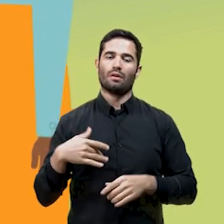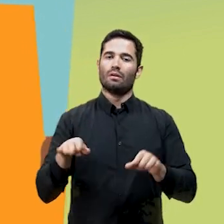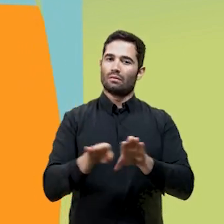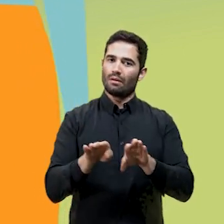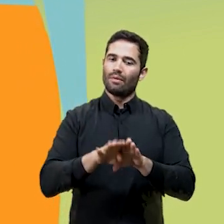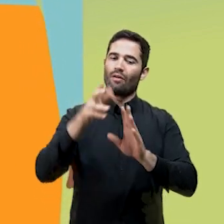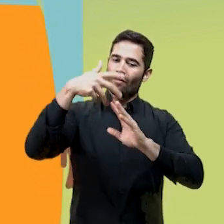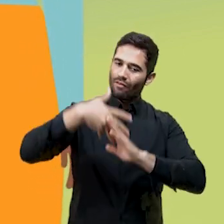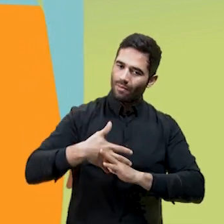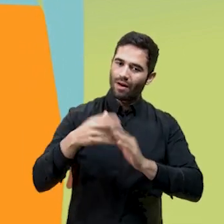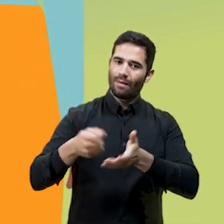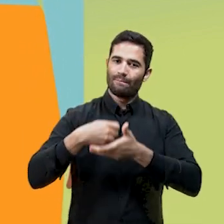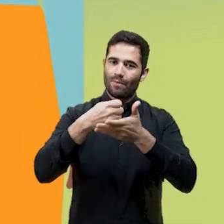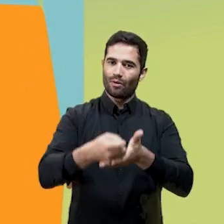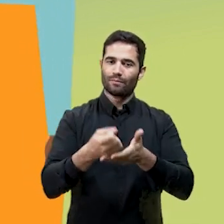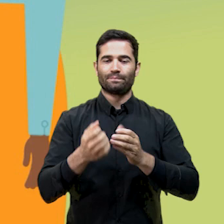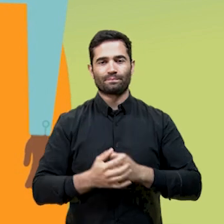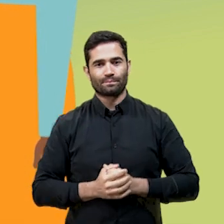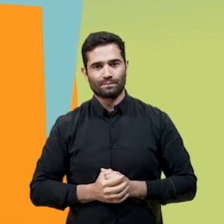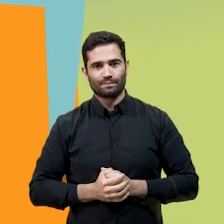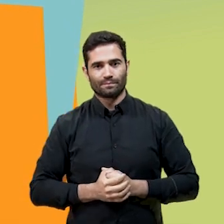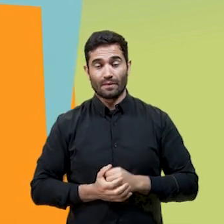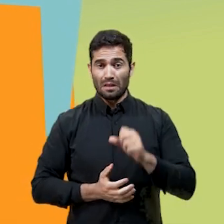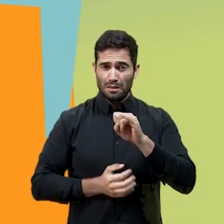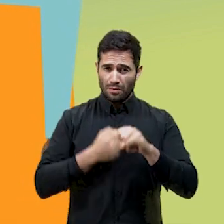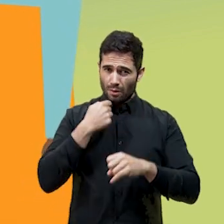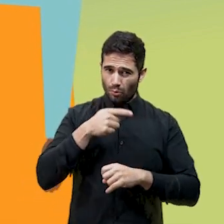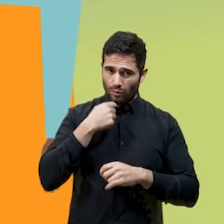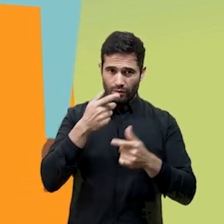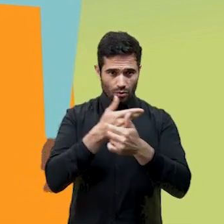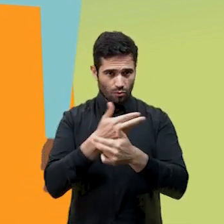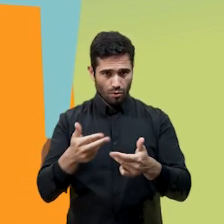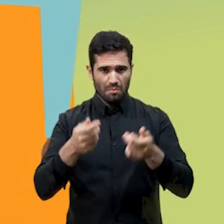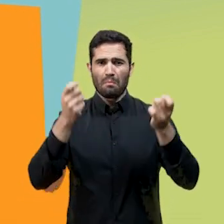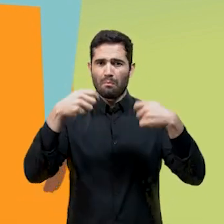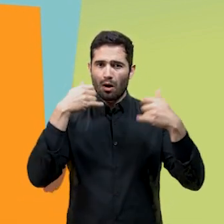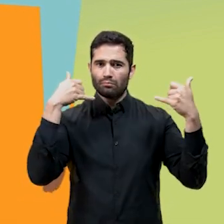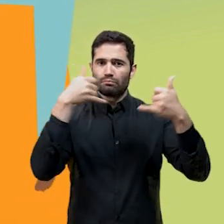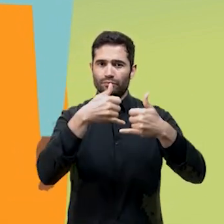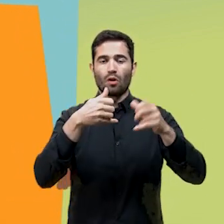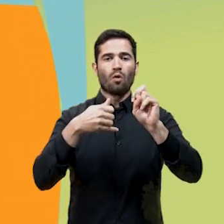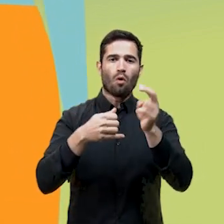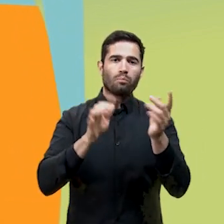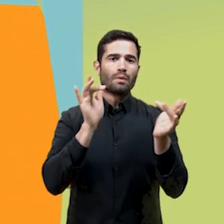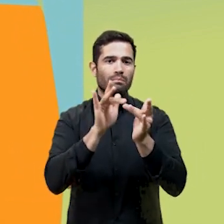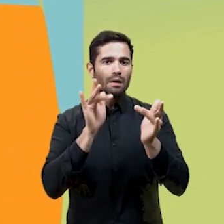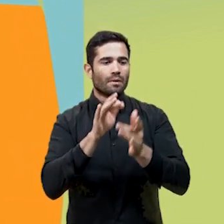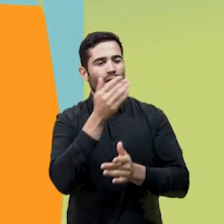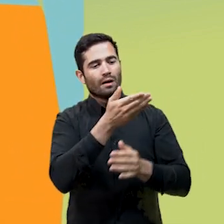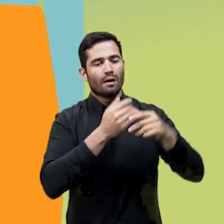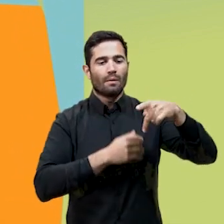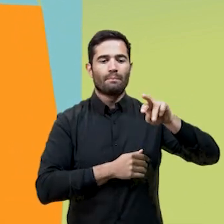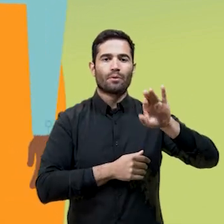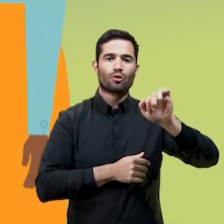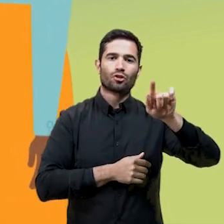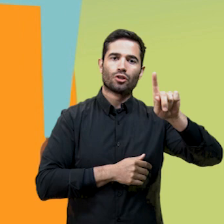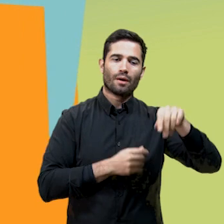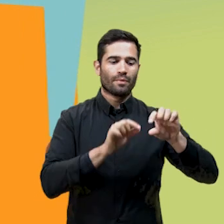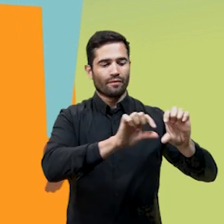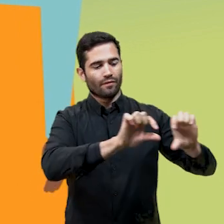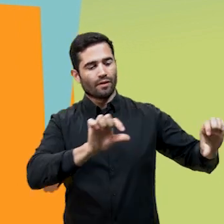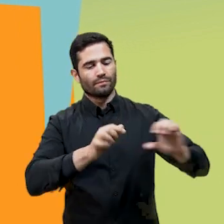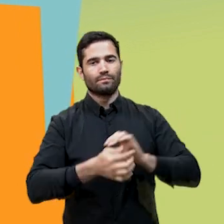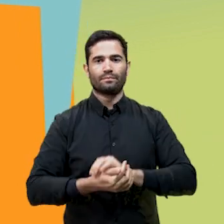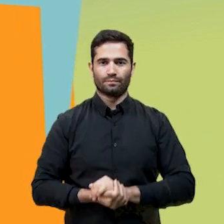e a UFMS apoia essa causa. Se ainda tiver alguma dúvida, entre em contato com a Progep pelo e-mail seqv